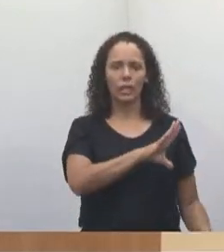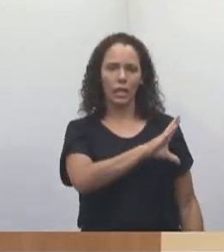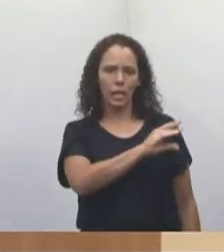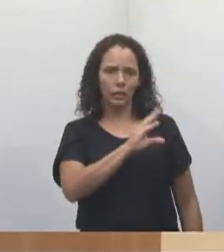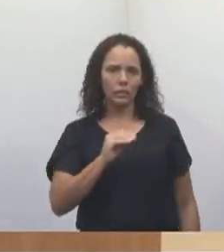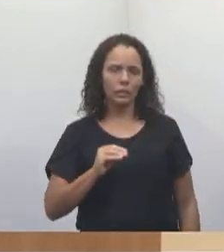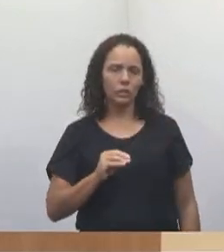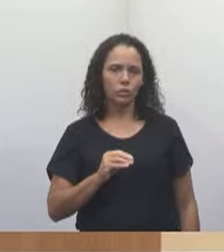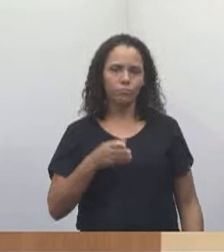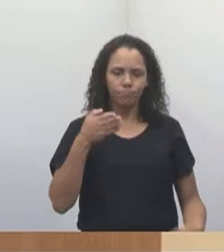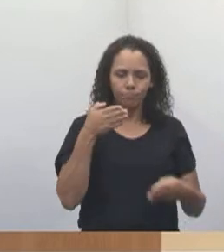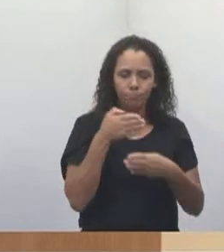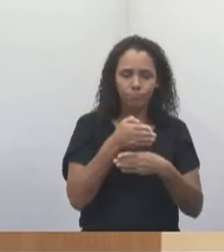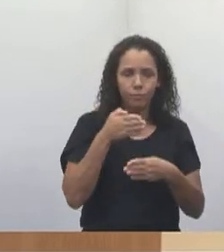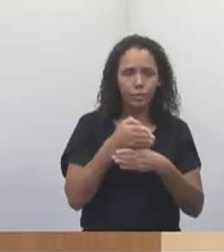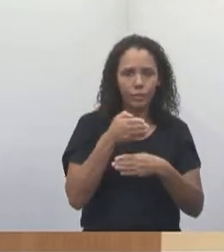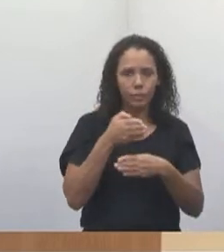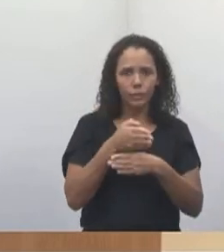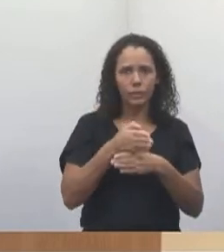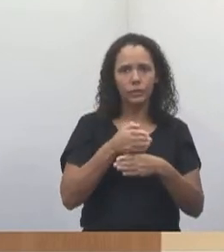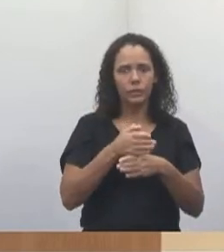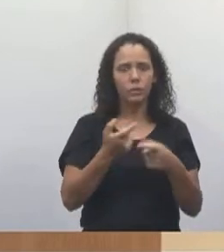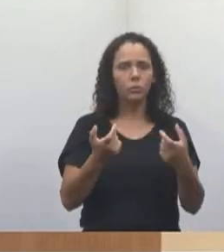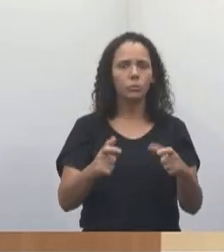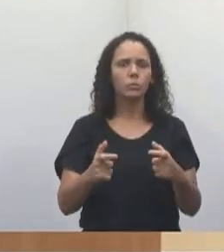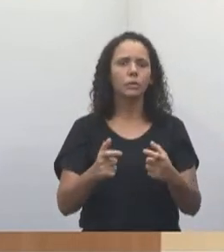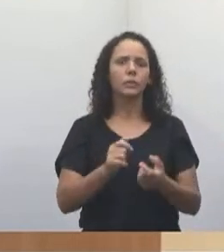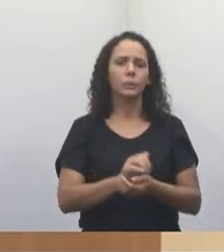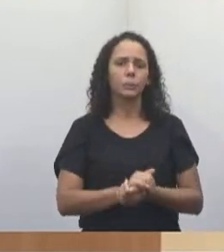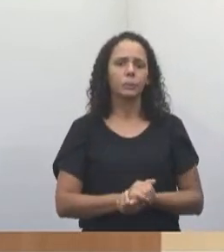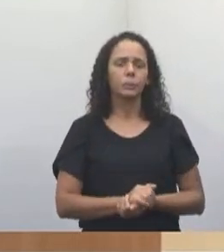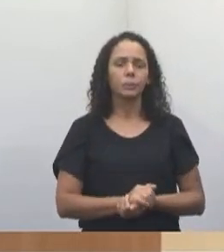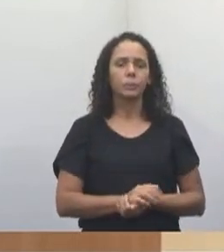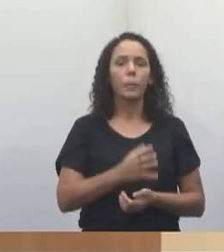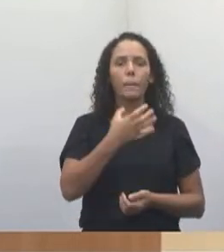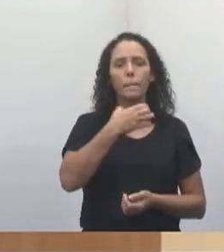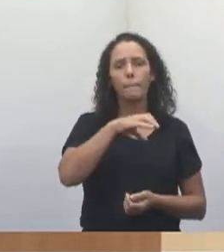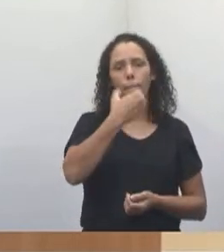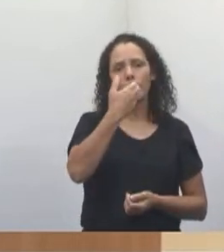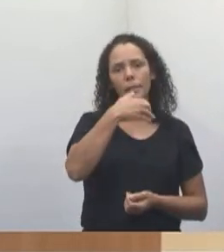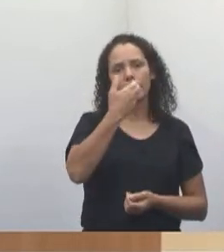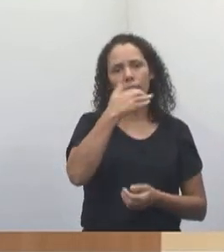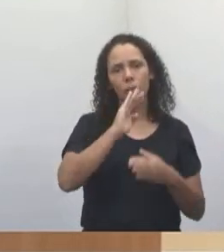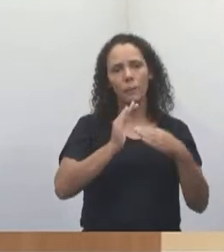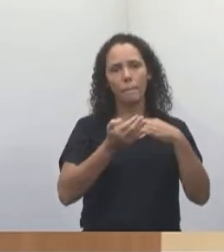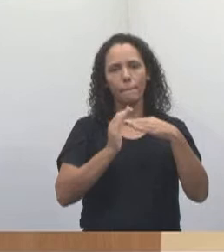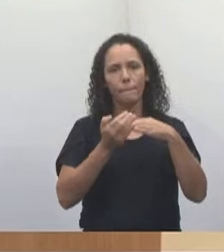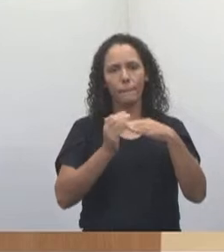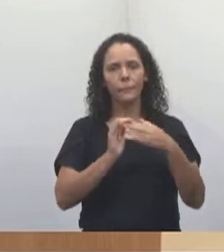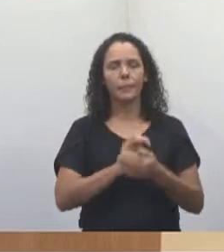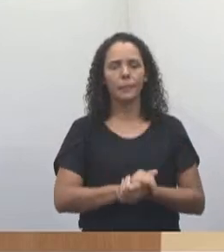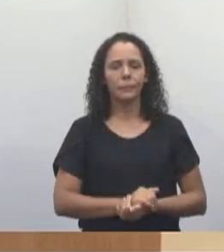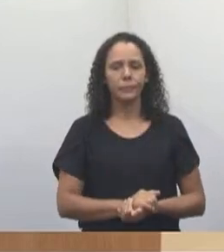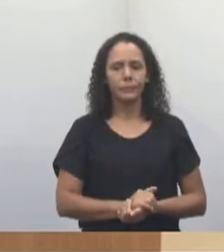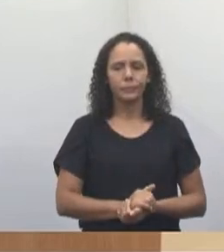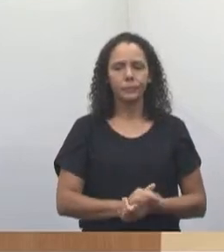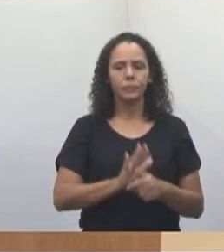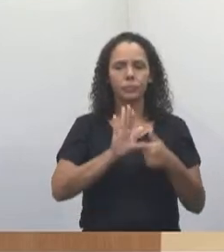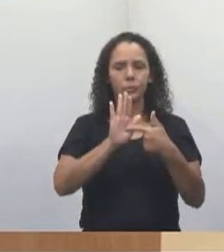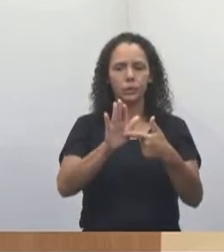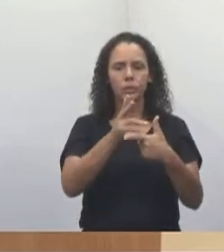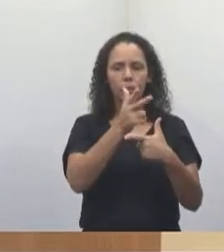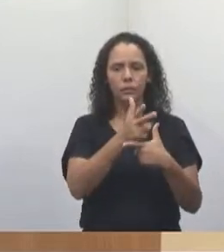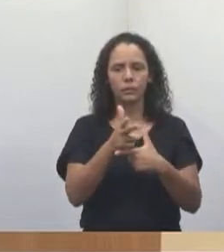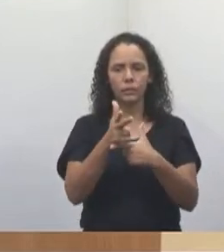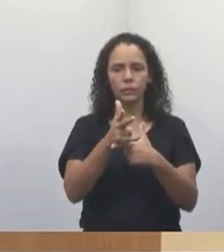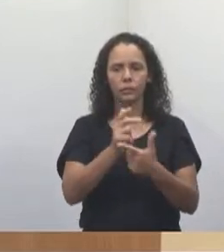frequentam ali o espaço do Educar Mais Paraíso, que frequentam as aulas de handball. Por favor, pode colocar o